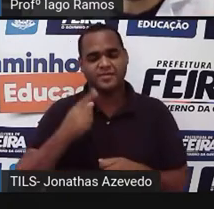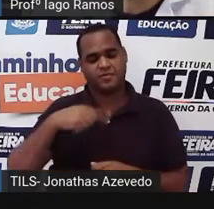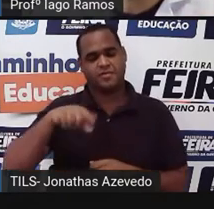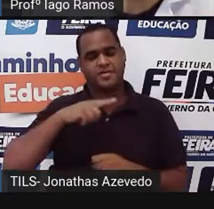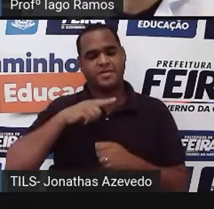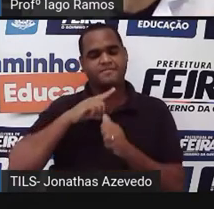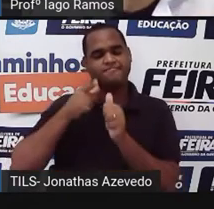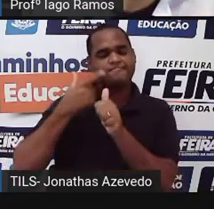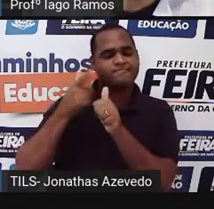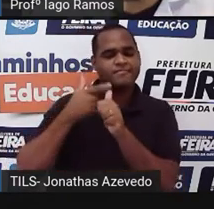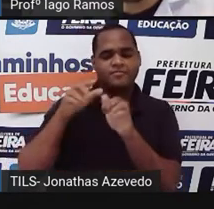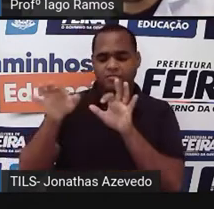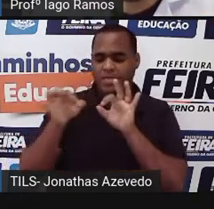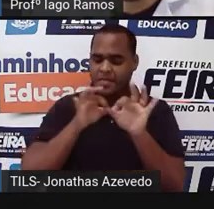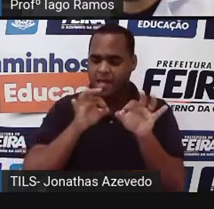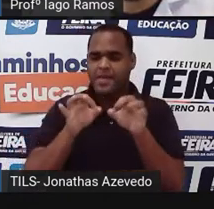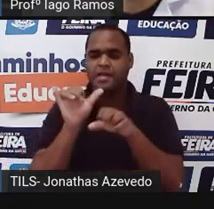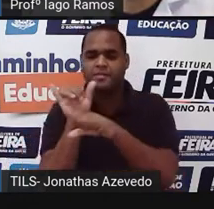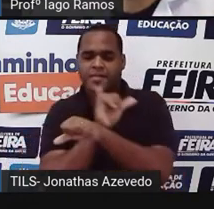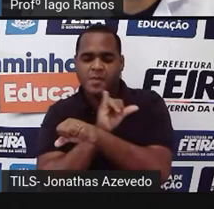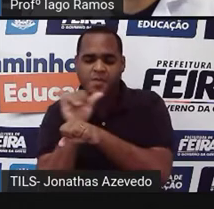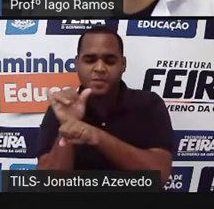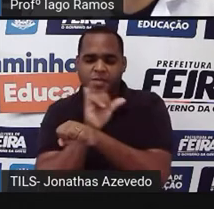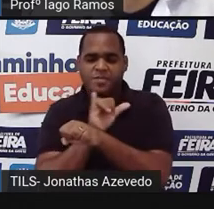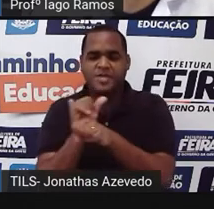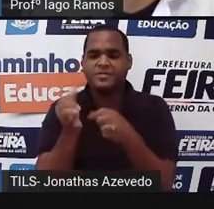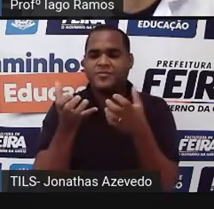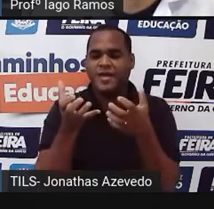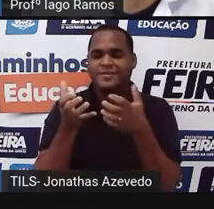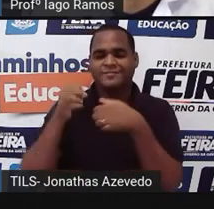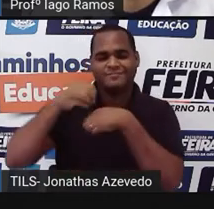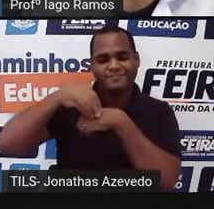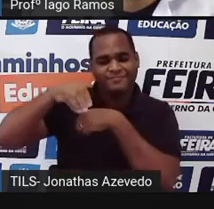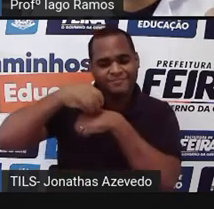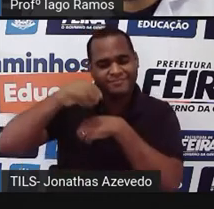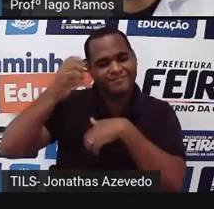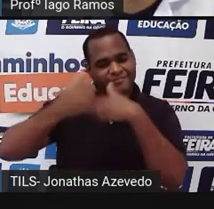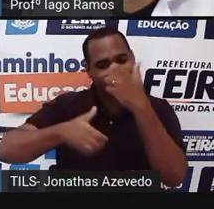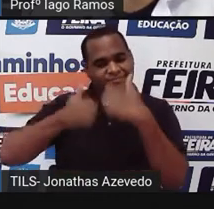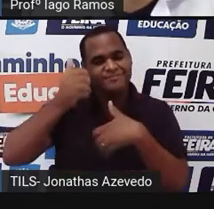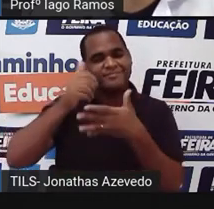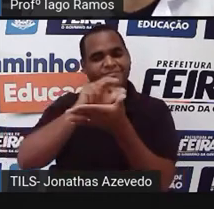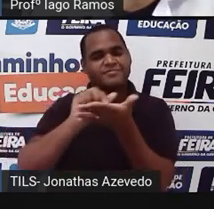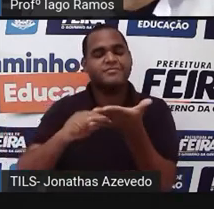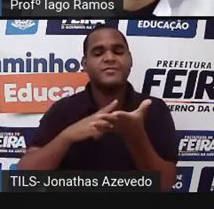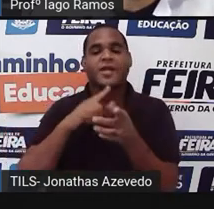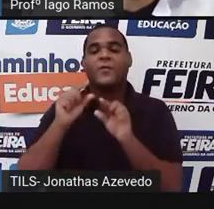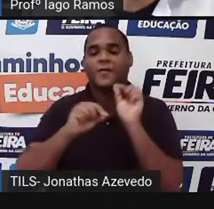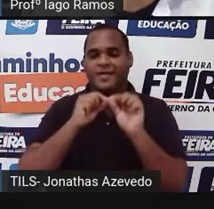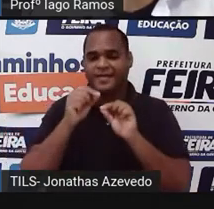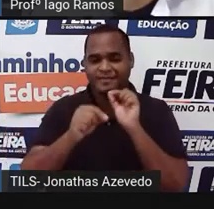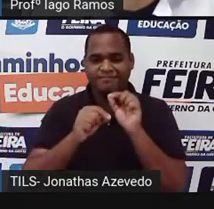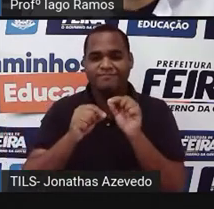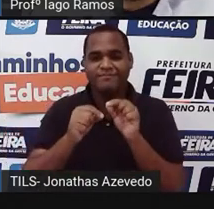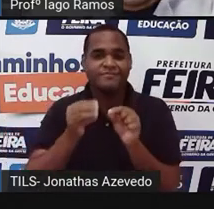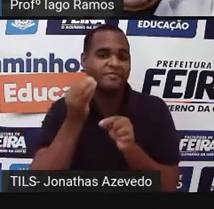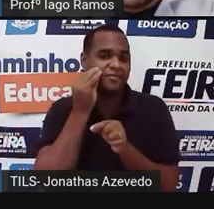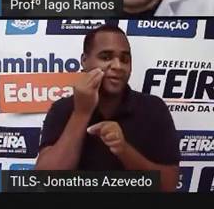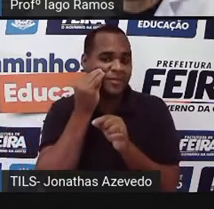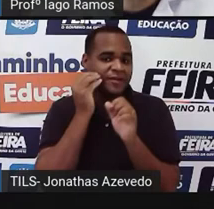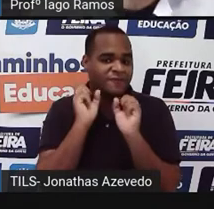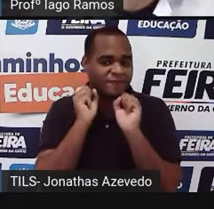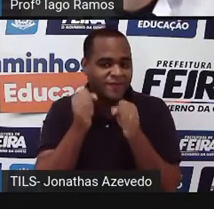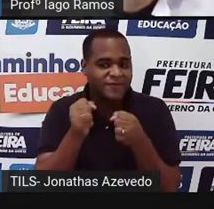em prática a estratégia que eu quero trazer para você nessa aula para você tentar fazer cálculos de